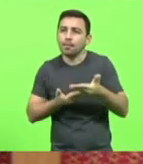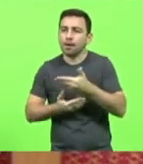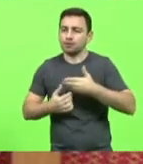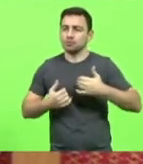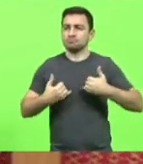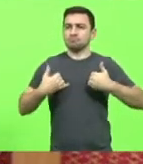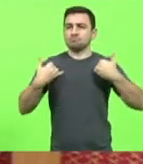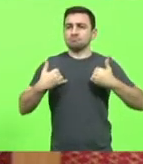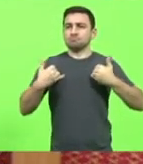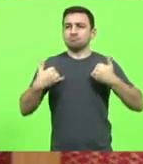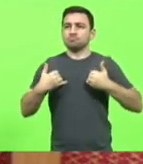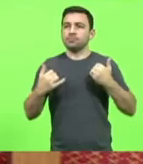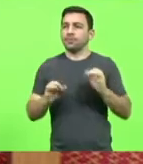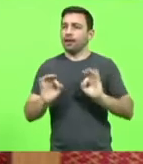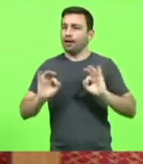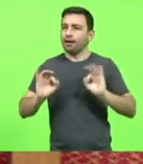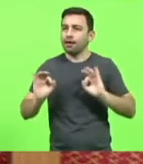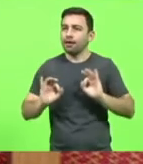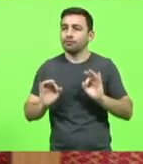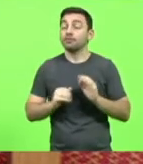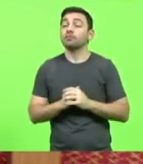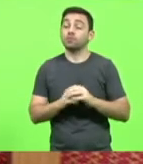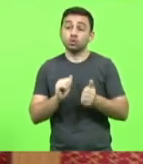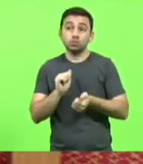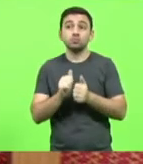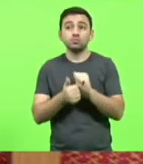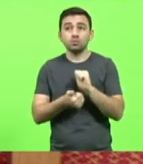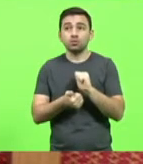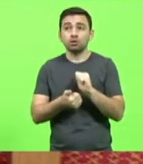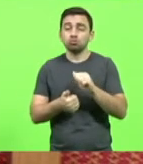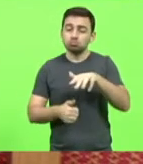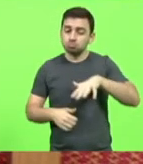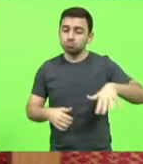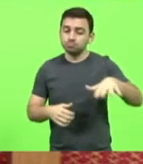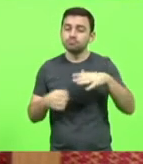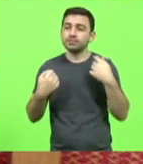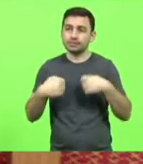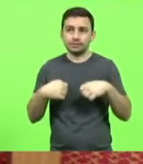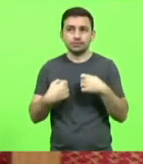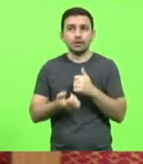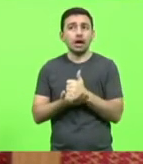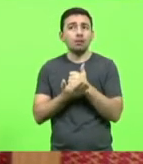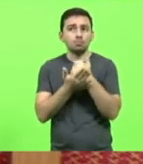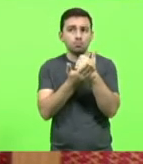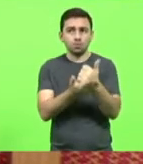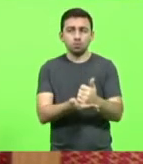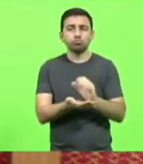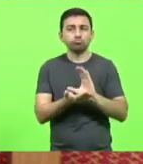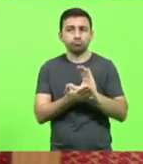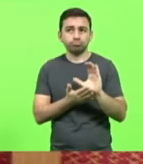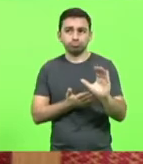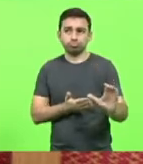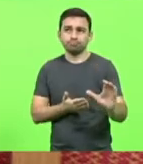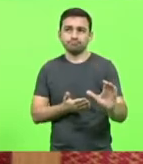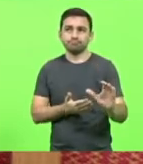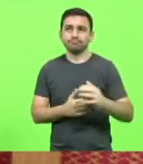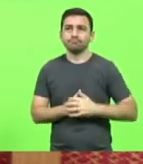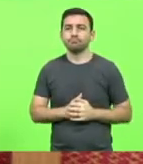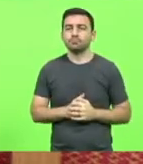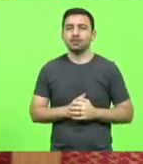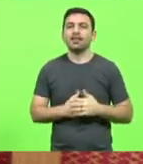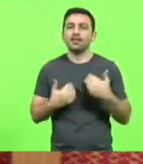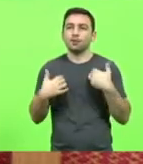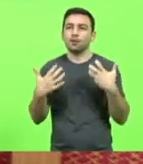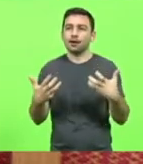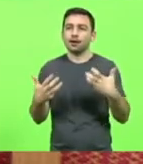é individualista, então o esporte tem que receber esse apoio, esse investimento. Então quero, mais uma